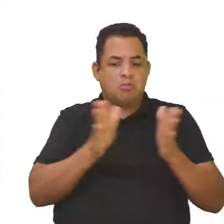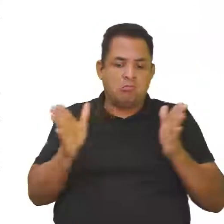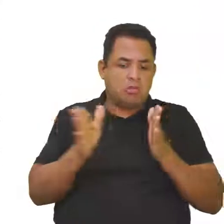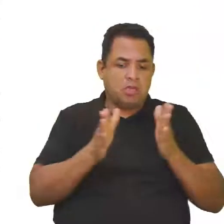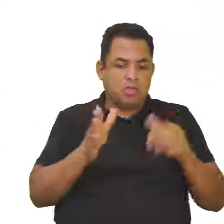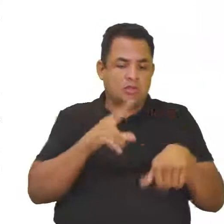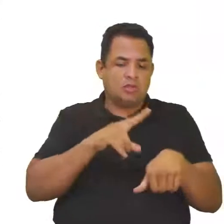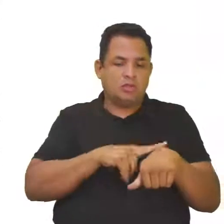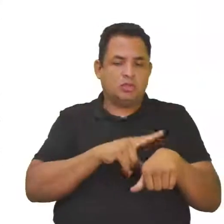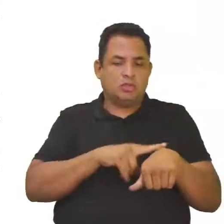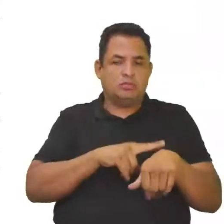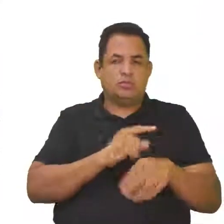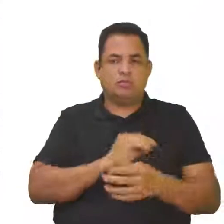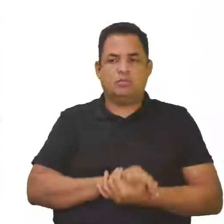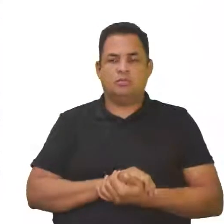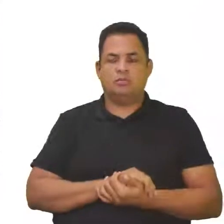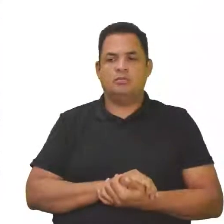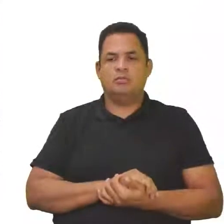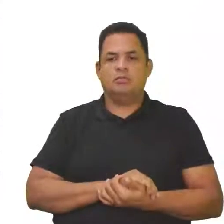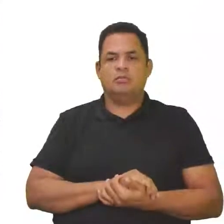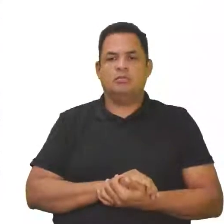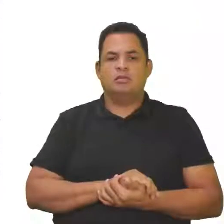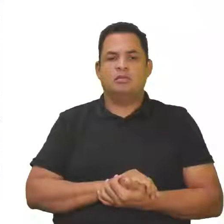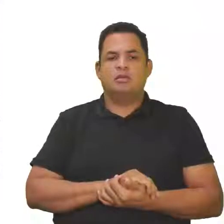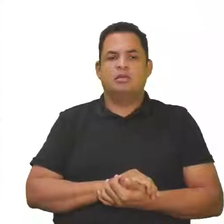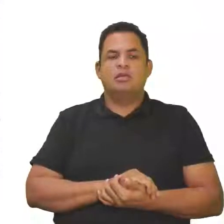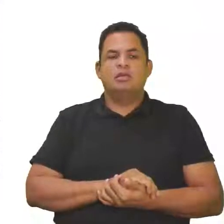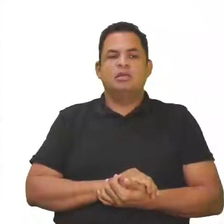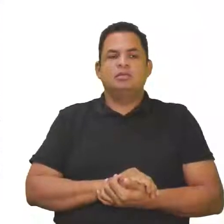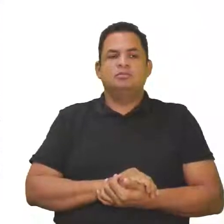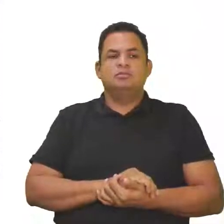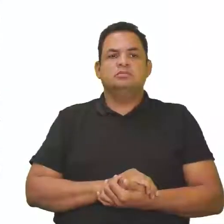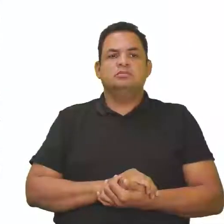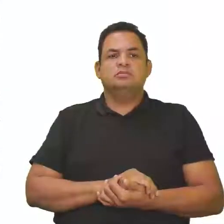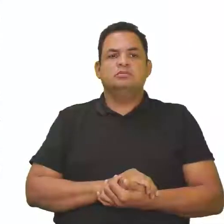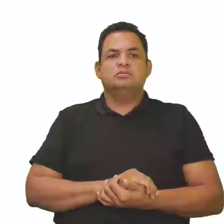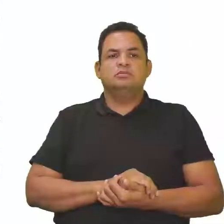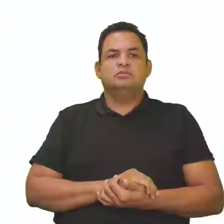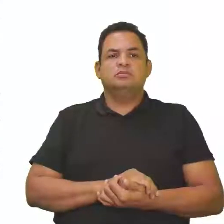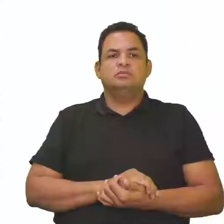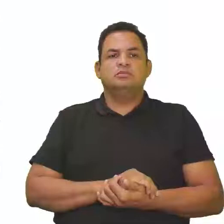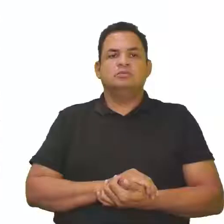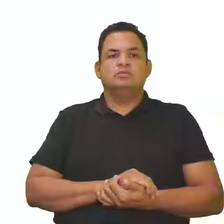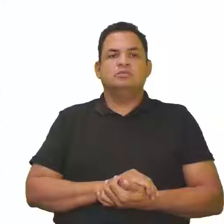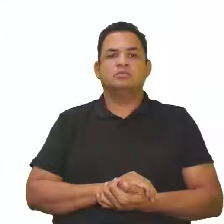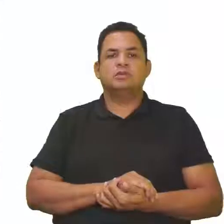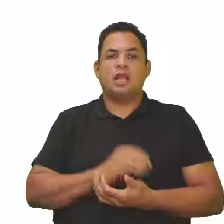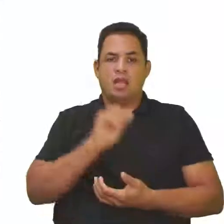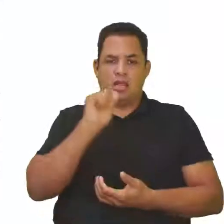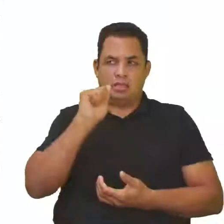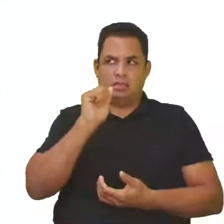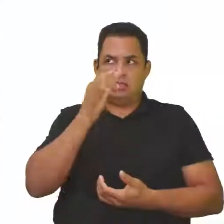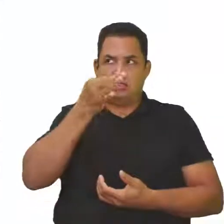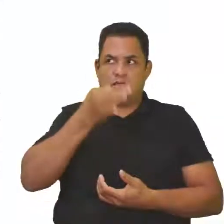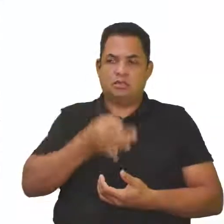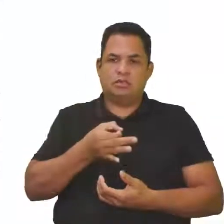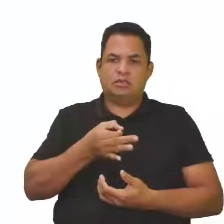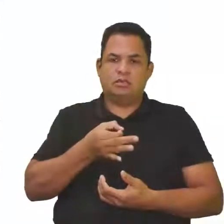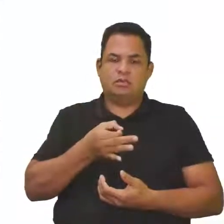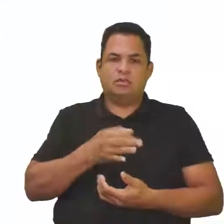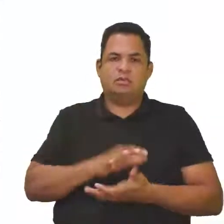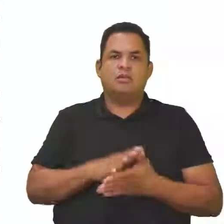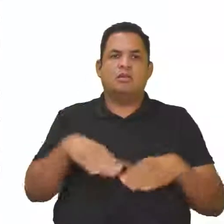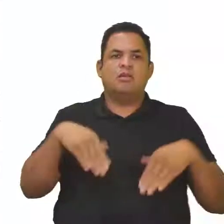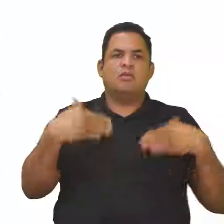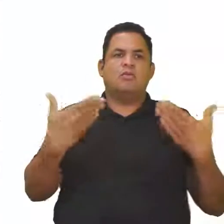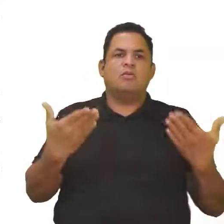Bom, gente, nessa questão aqui, a alternativa correta vai ser a alternativa A. Quando a gente